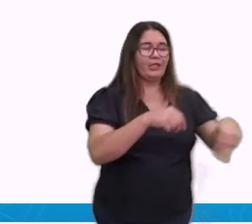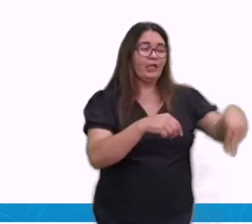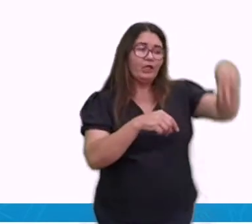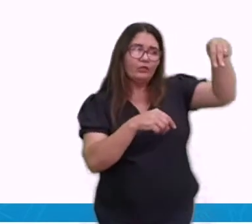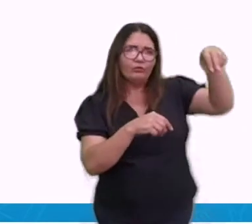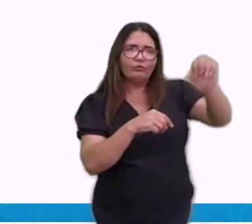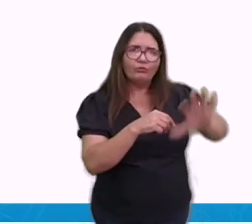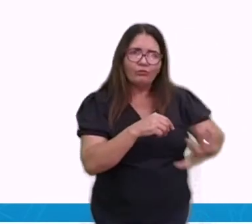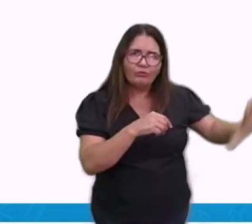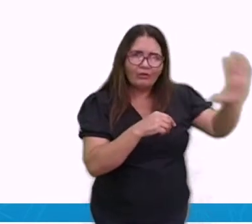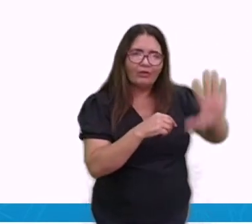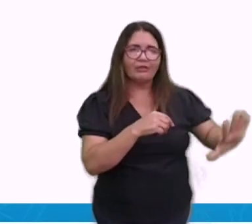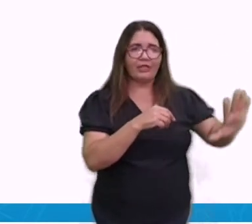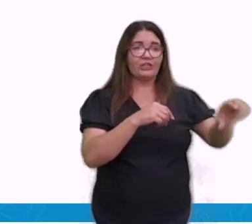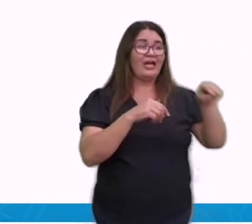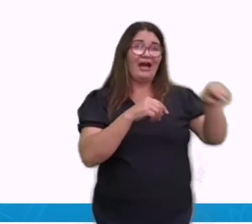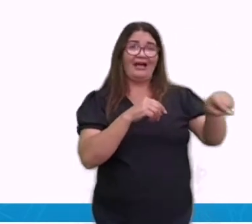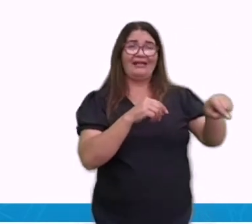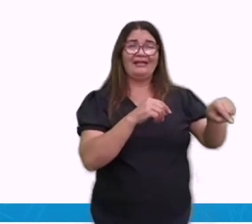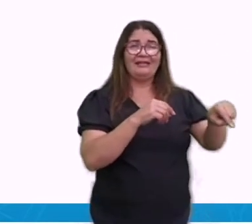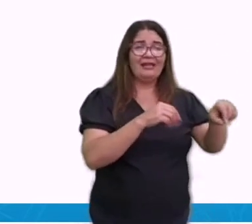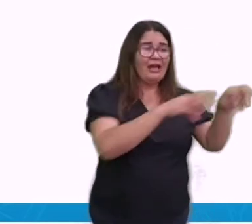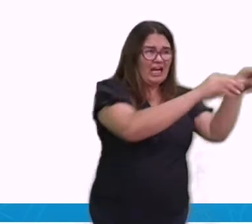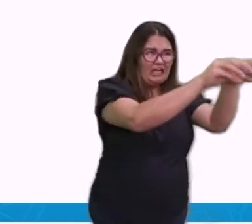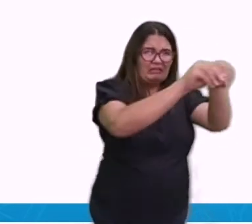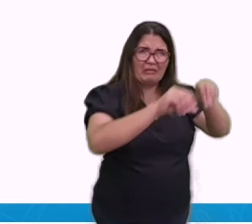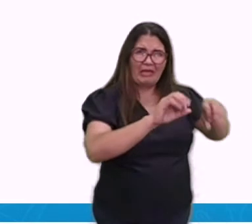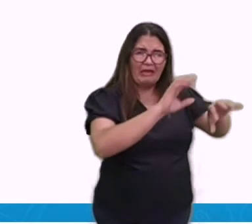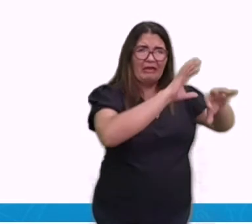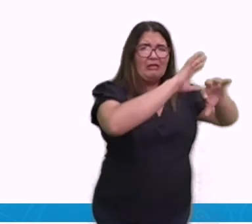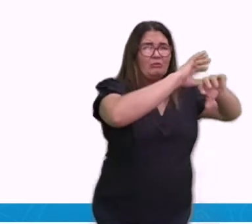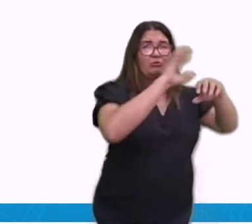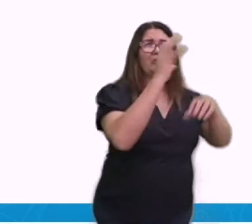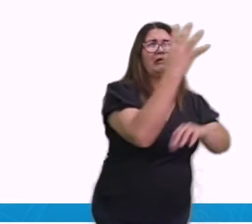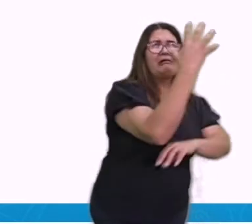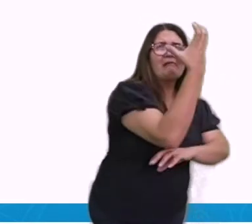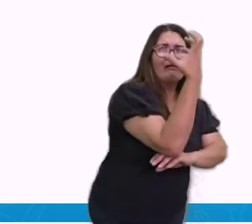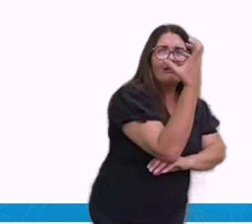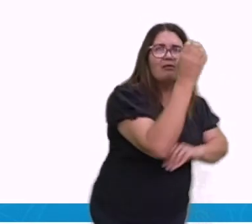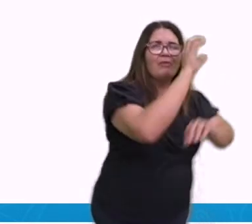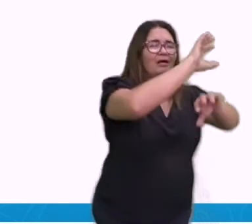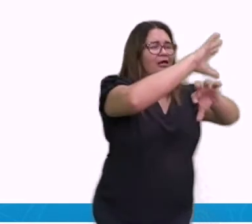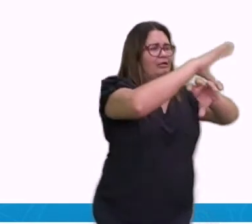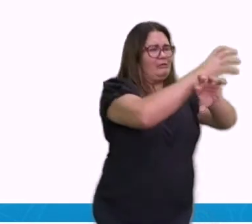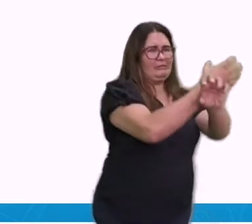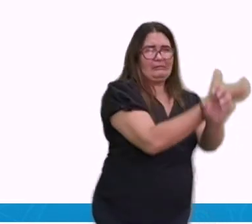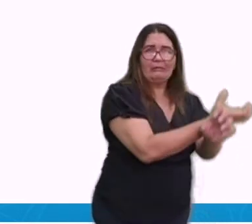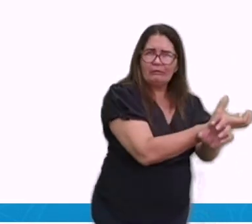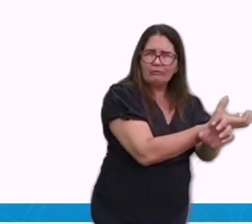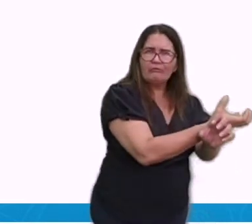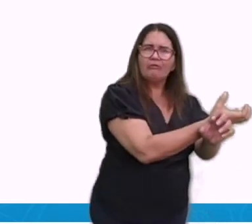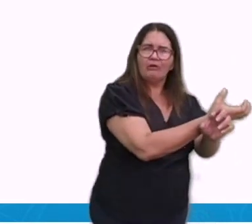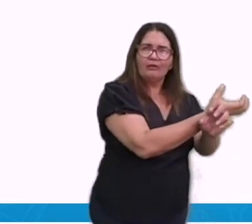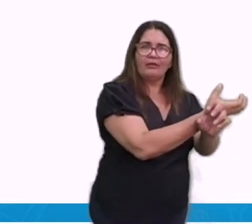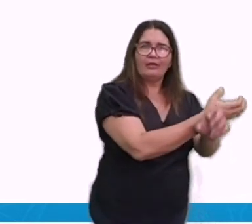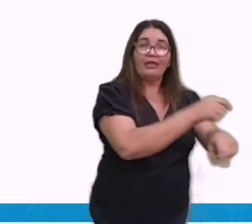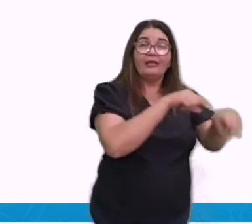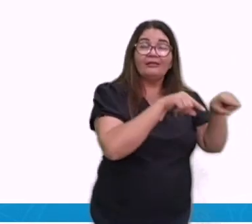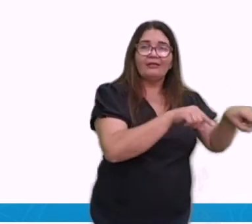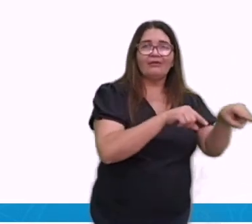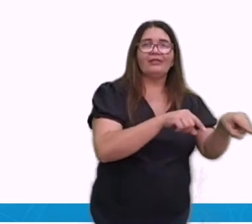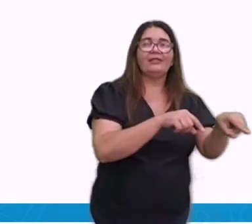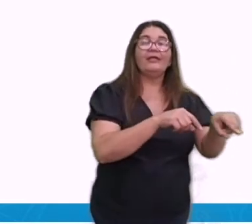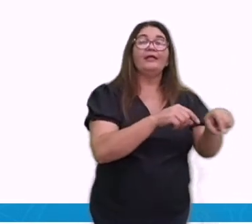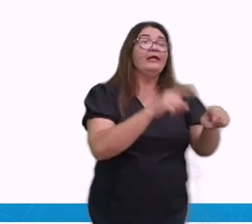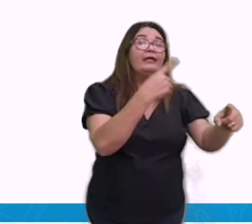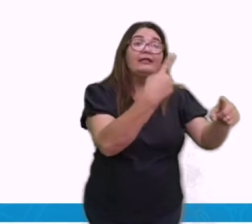severa. Em alguns estados, tem abundância de chuva e em outros não. Então, existe